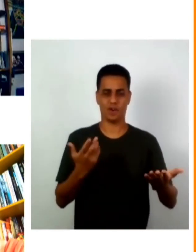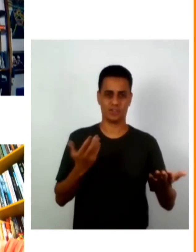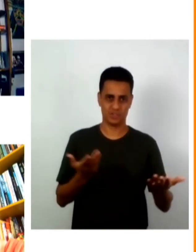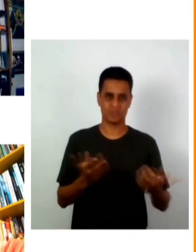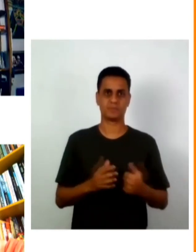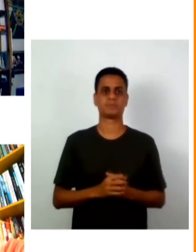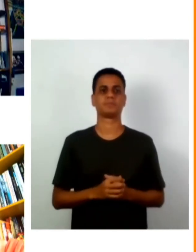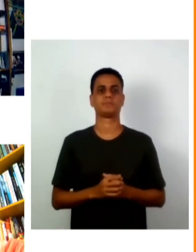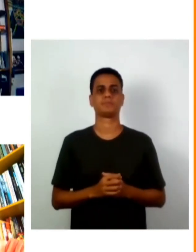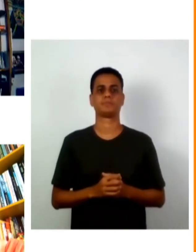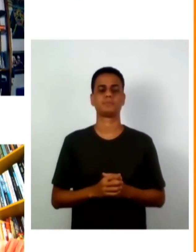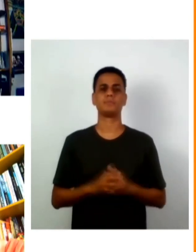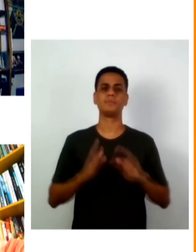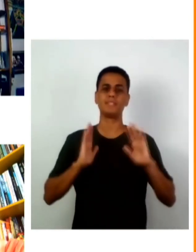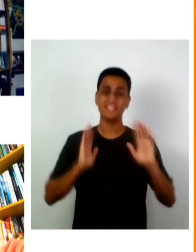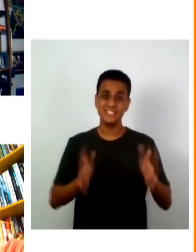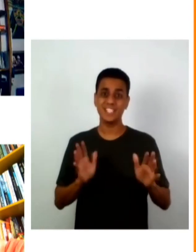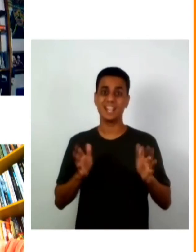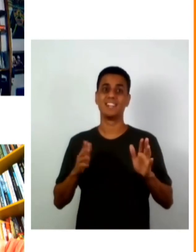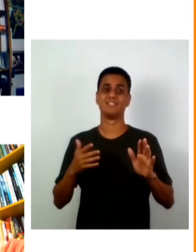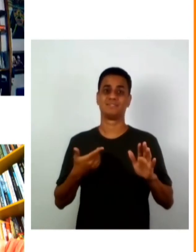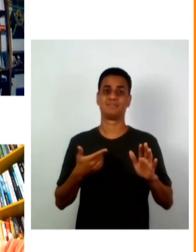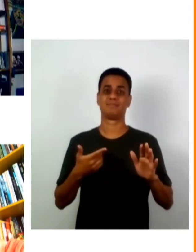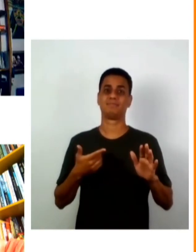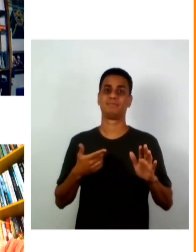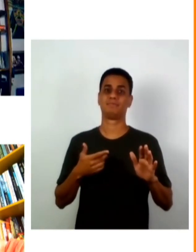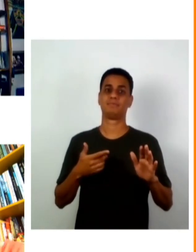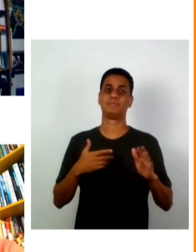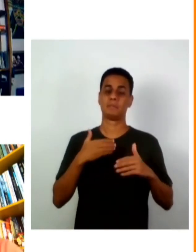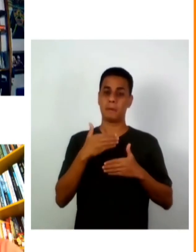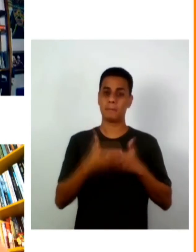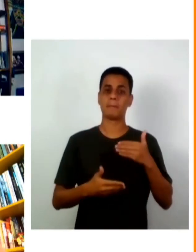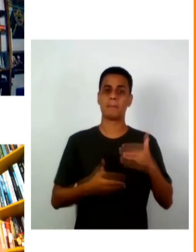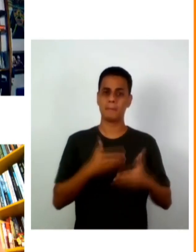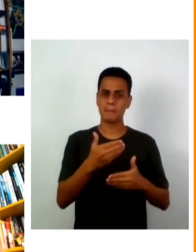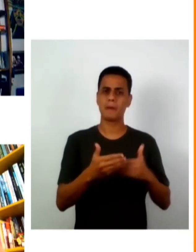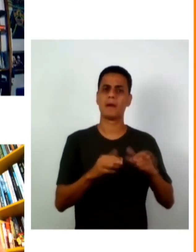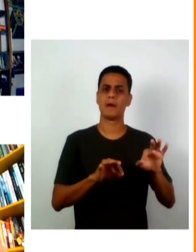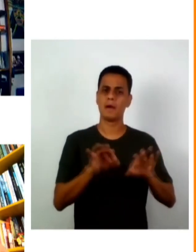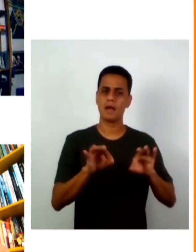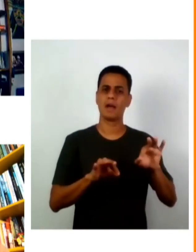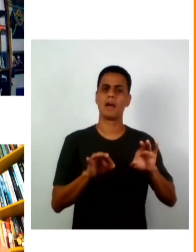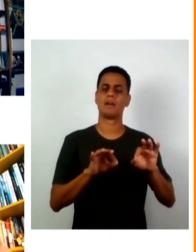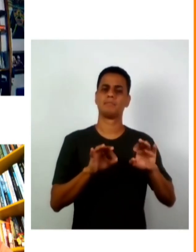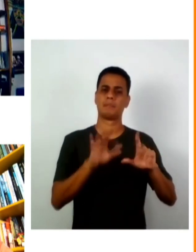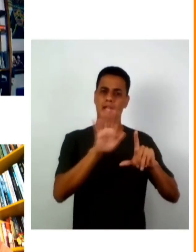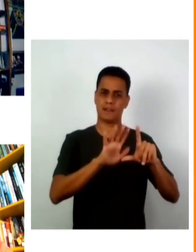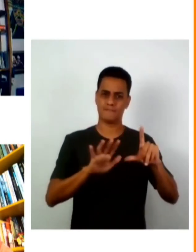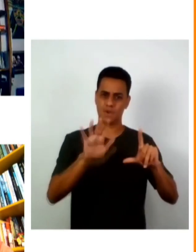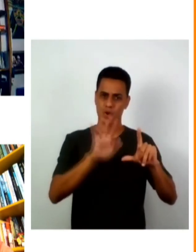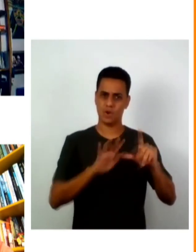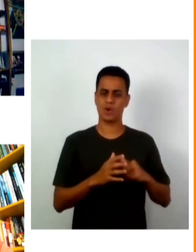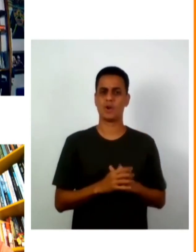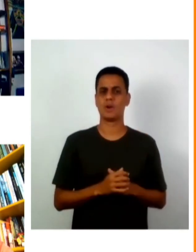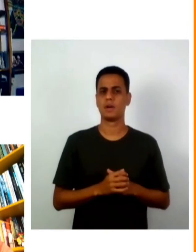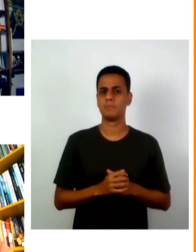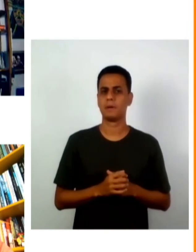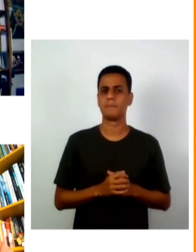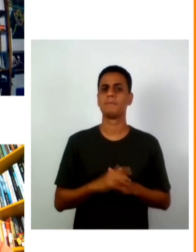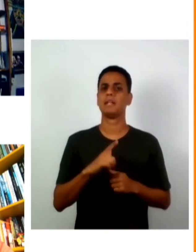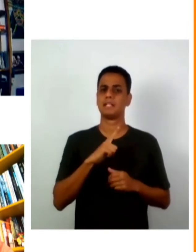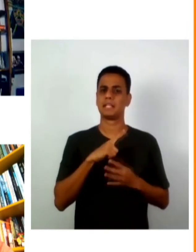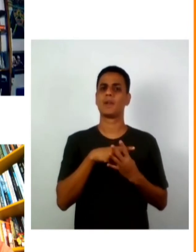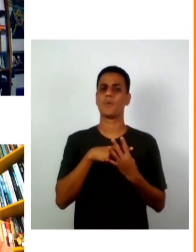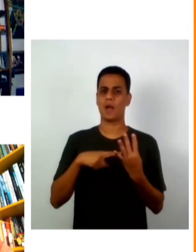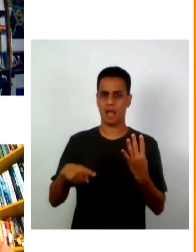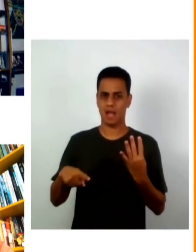passado se essas duas das afeiras virou uma plataforma que passa pelos quatro pilares da economia